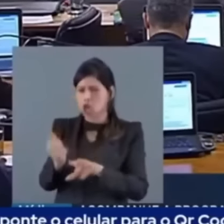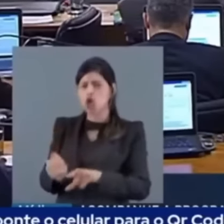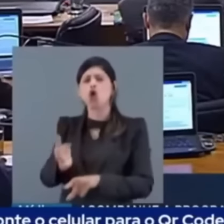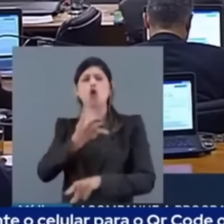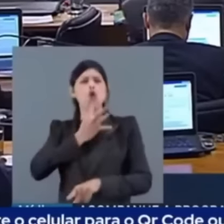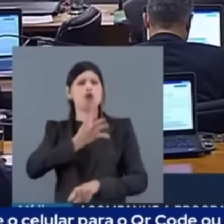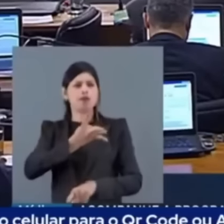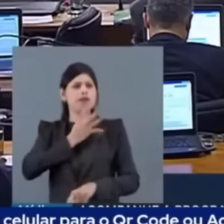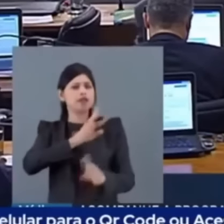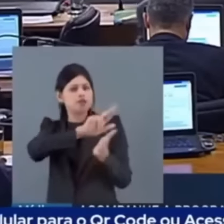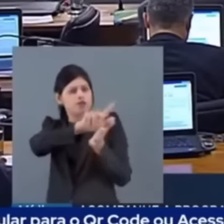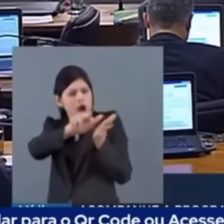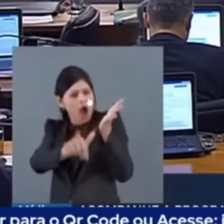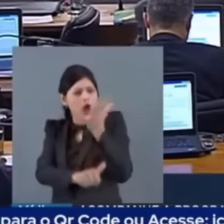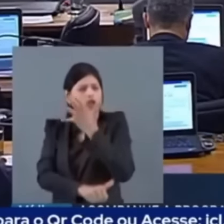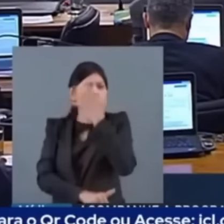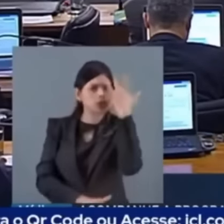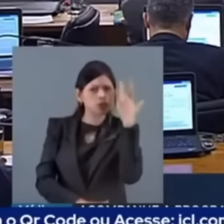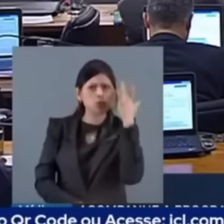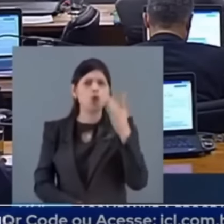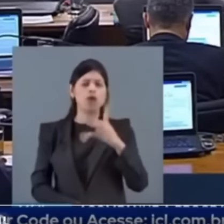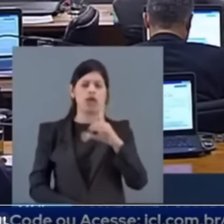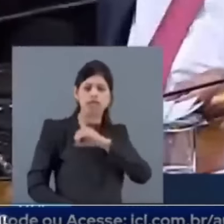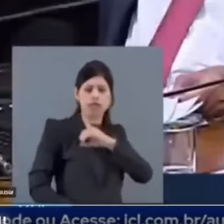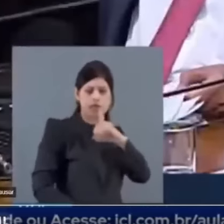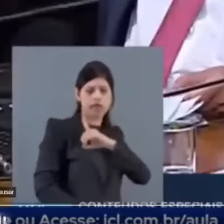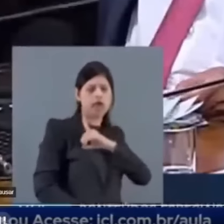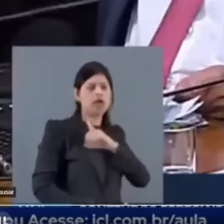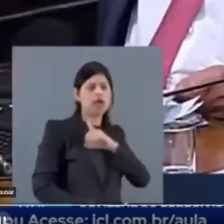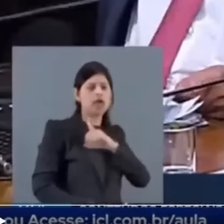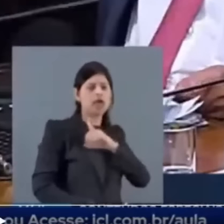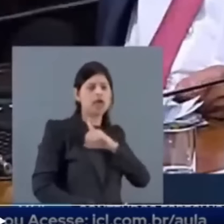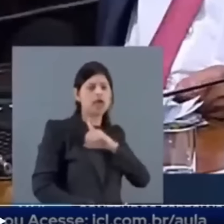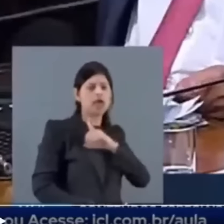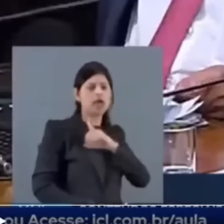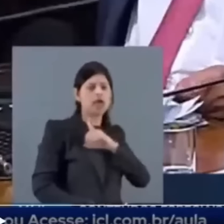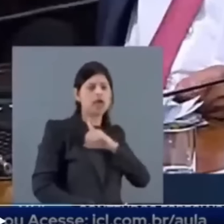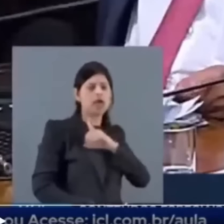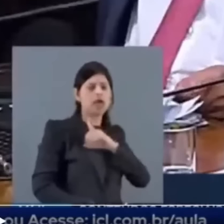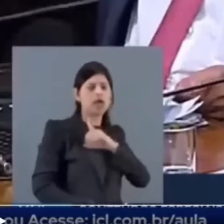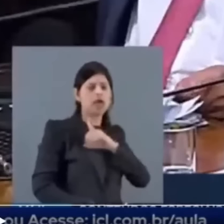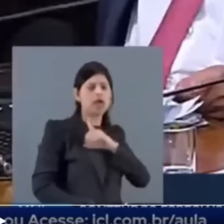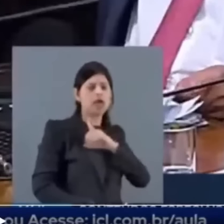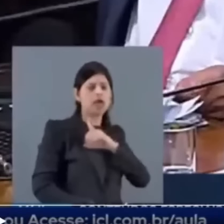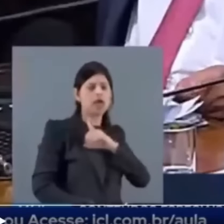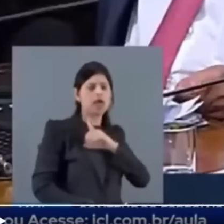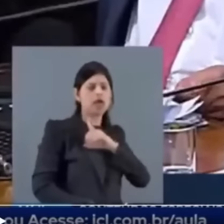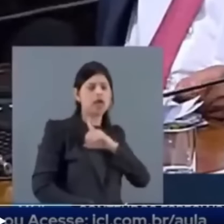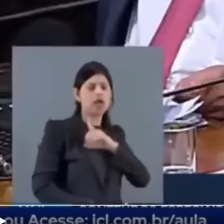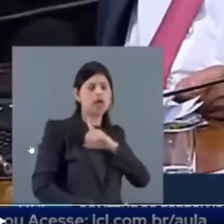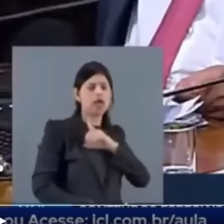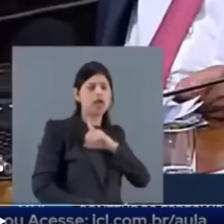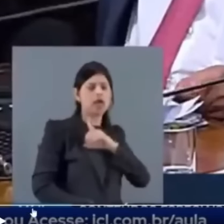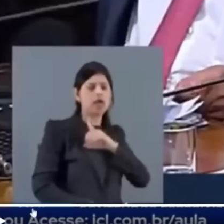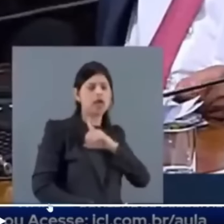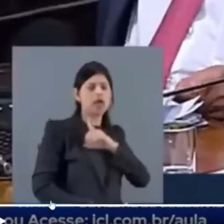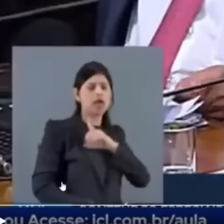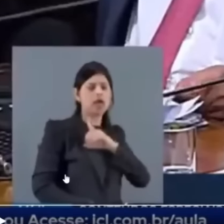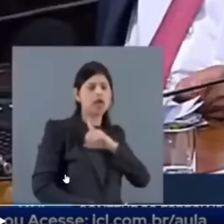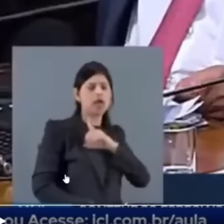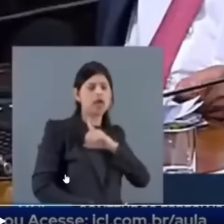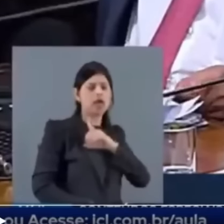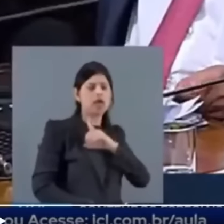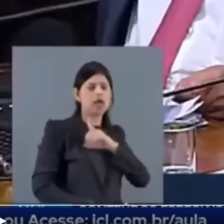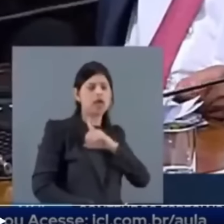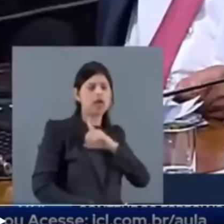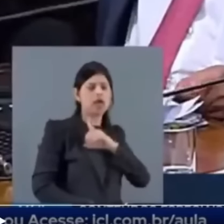De delegado Aperitos Que Conhece gente Porra Esse aí Tem contato Com todo mundo